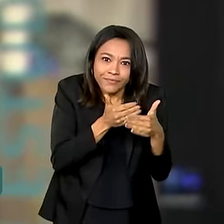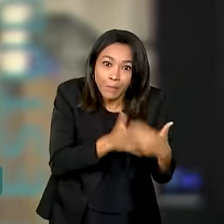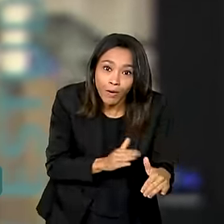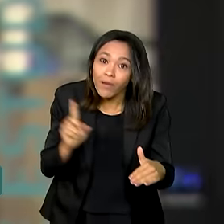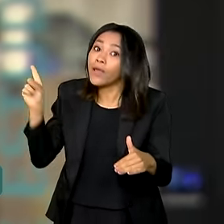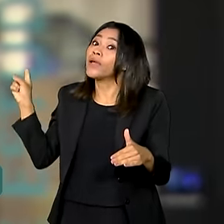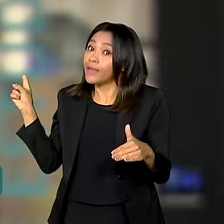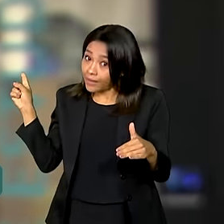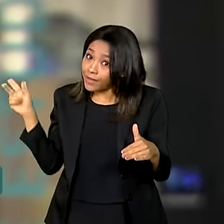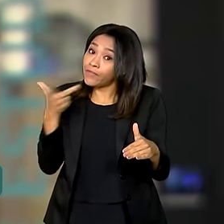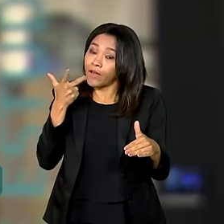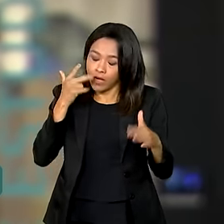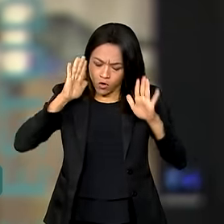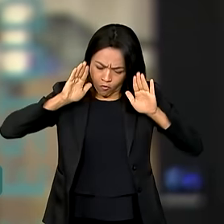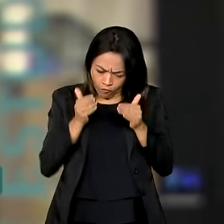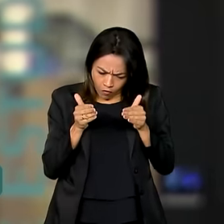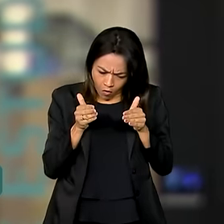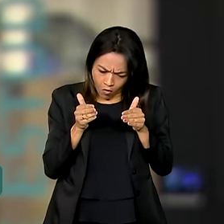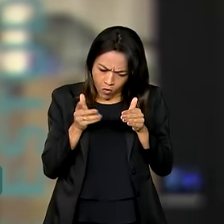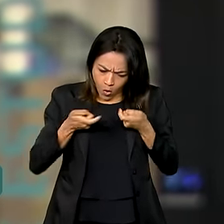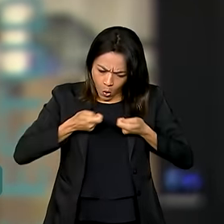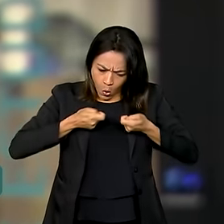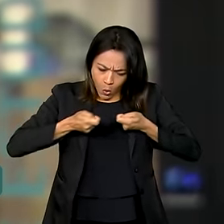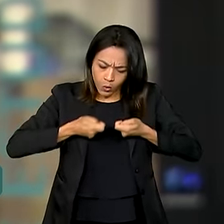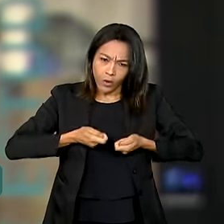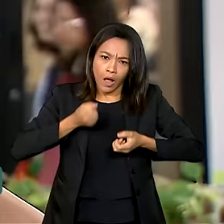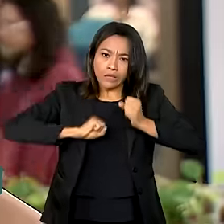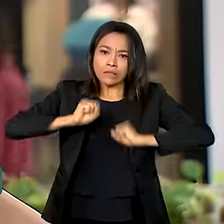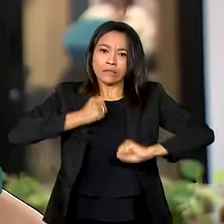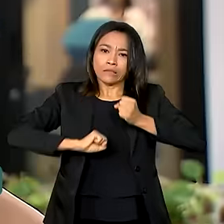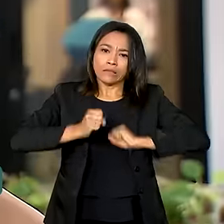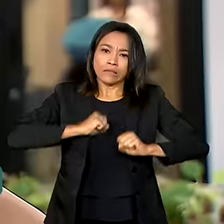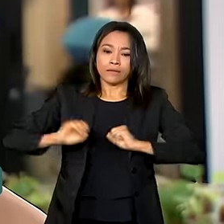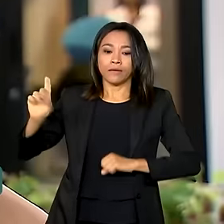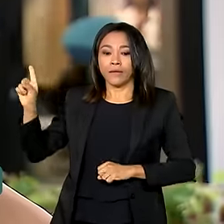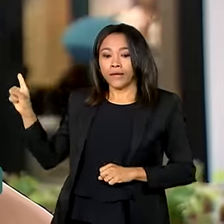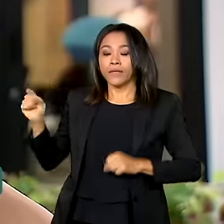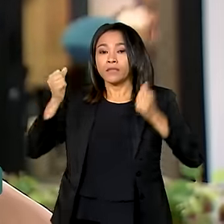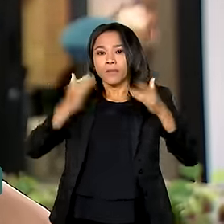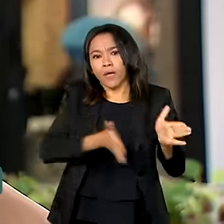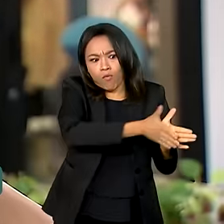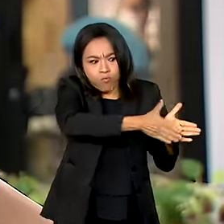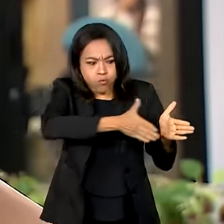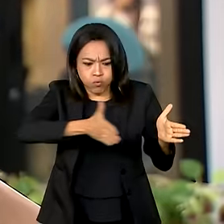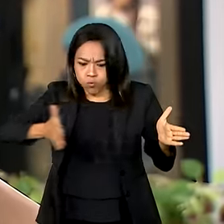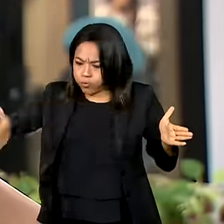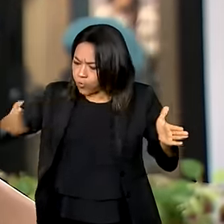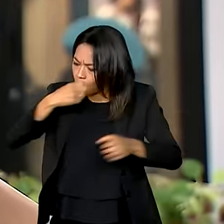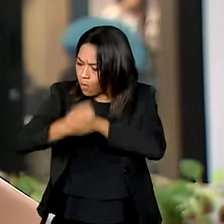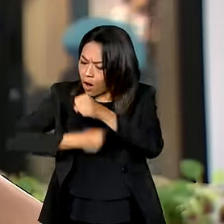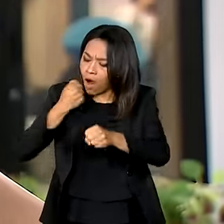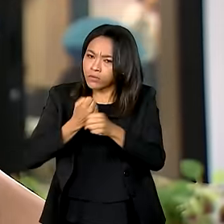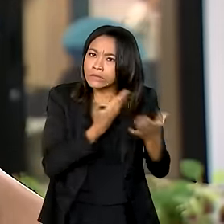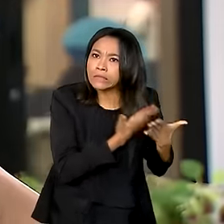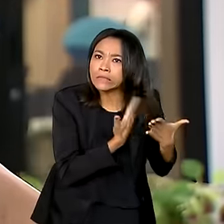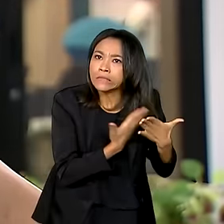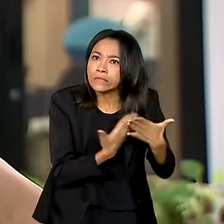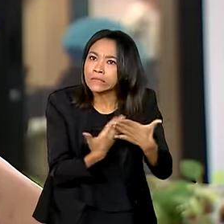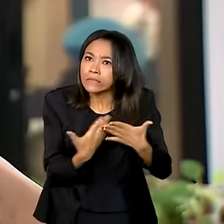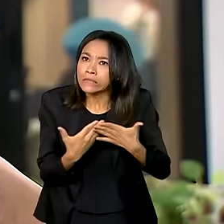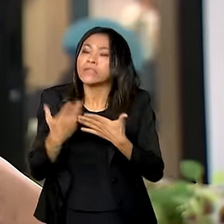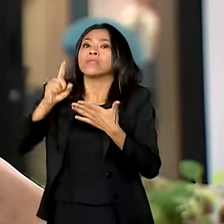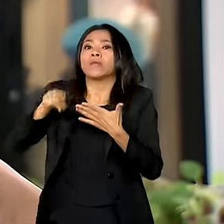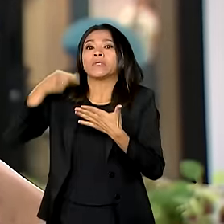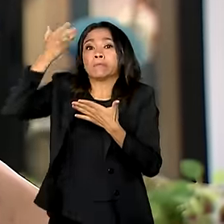estudante se concentra em controlar a ansiedade. A gente passa o ano todo estudando muito e perder uma